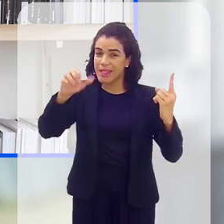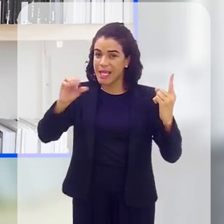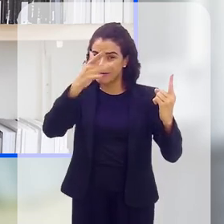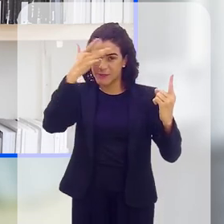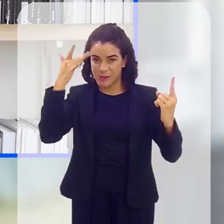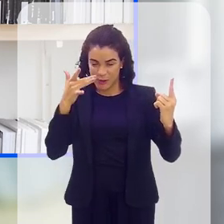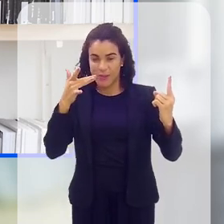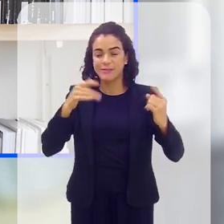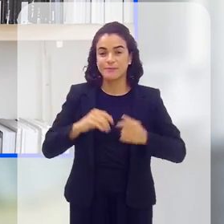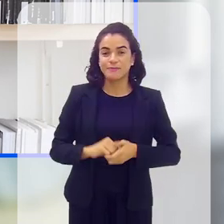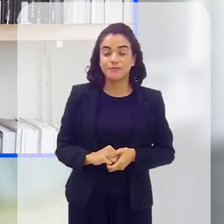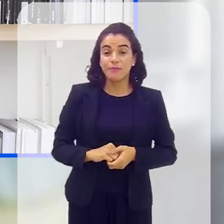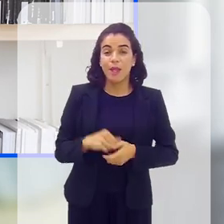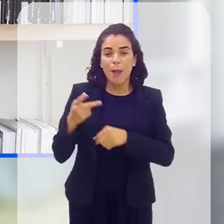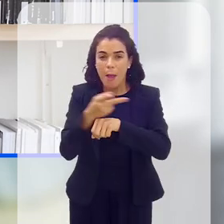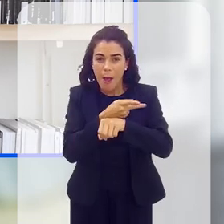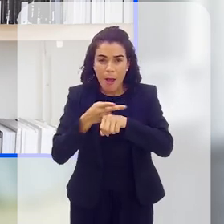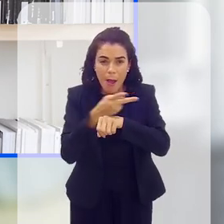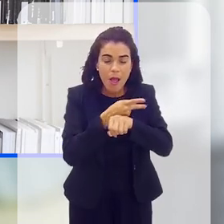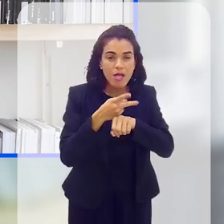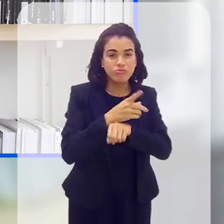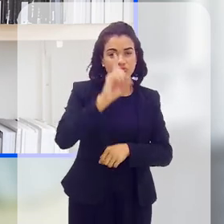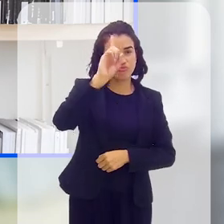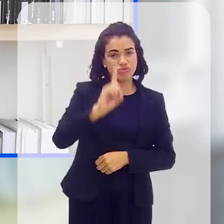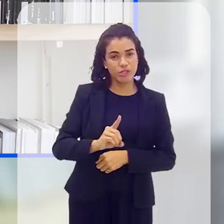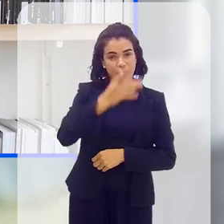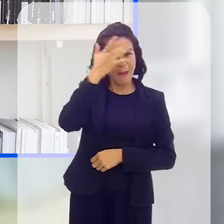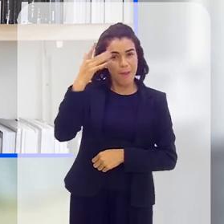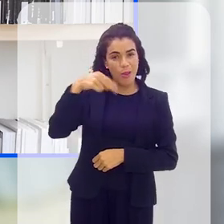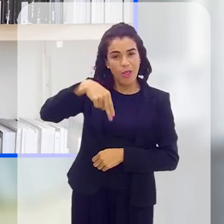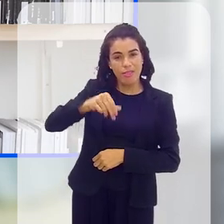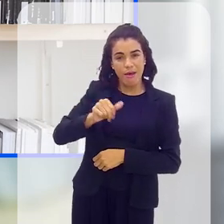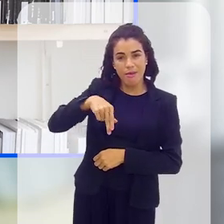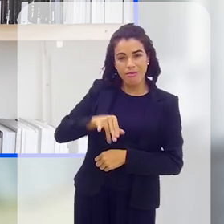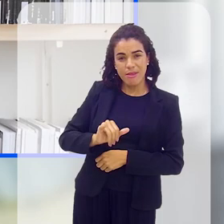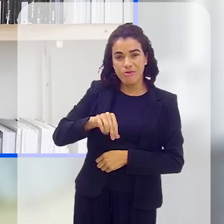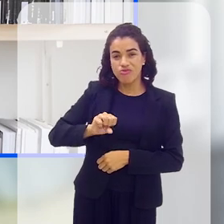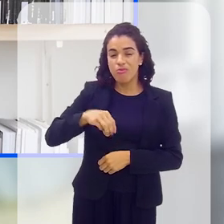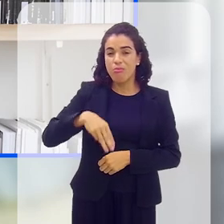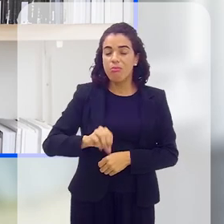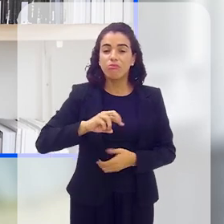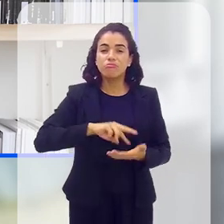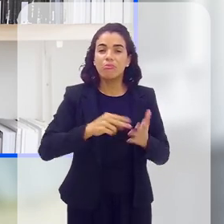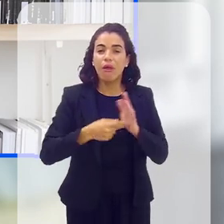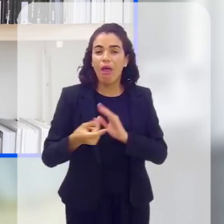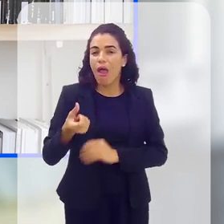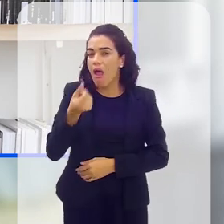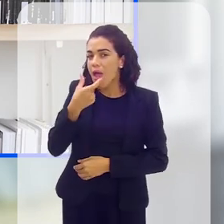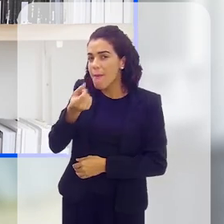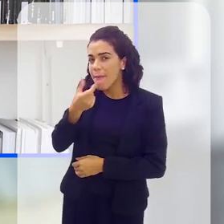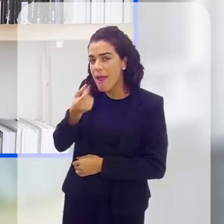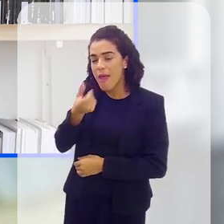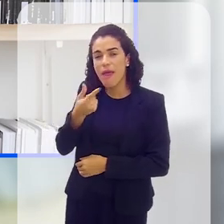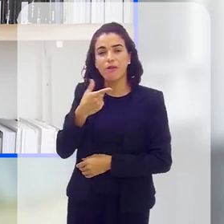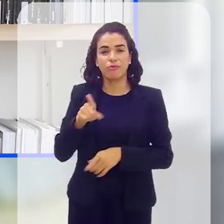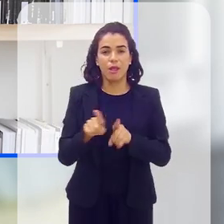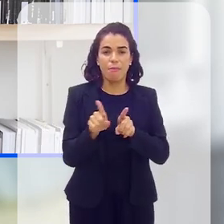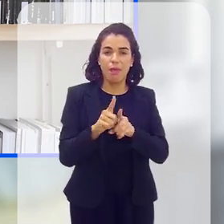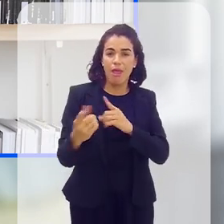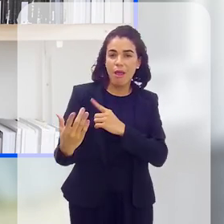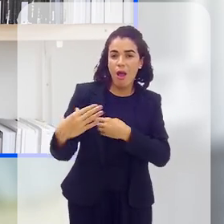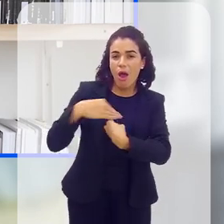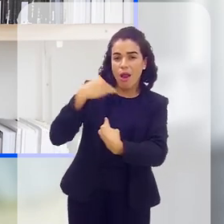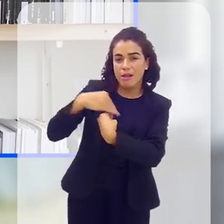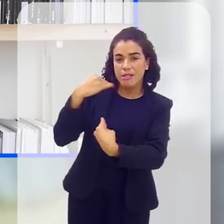habitantes. A busca por direitos das pessoas com nanismo, garantindo acesso a medicamentos, orientações jurídicas e